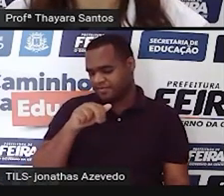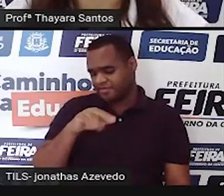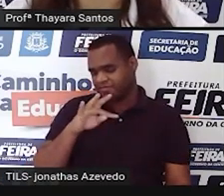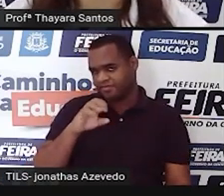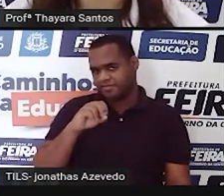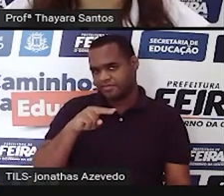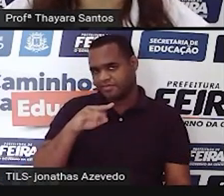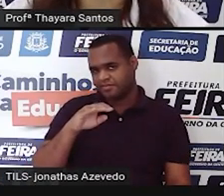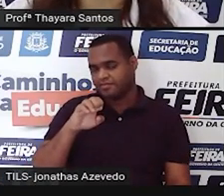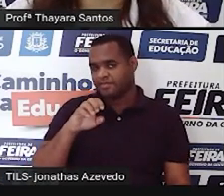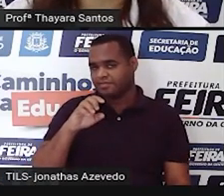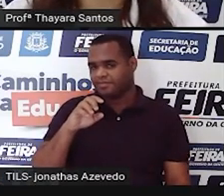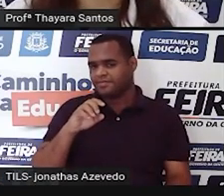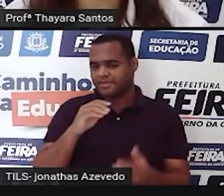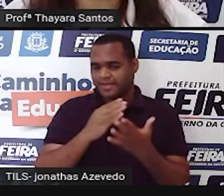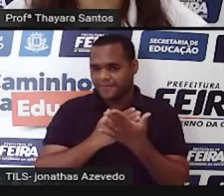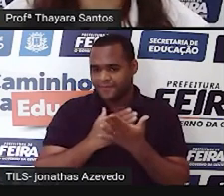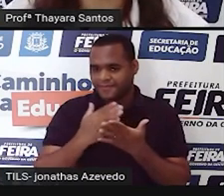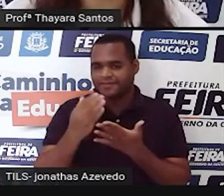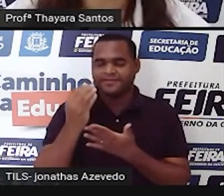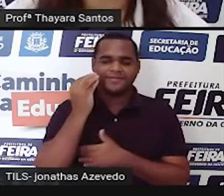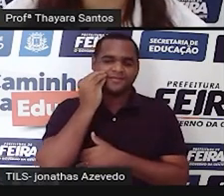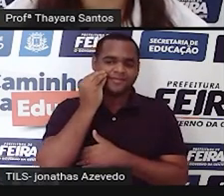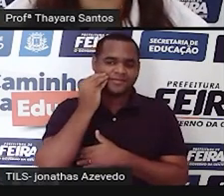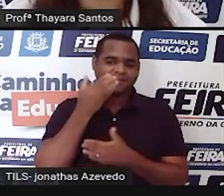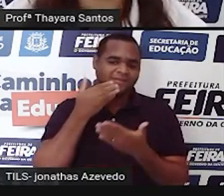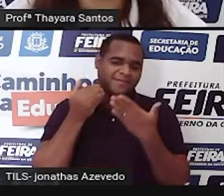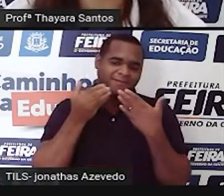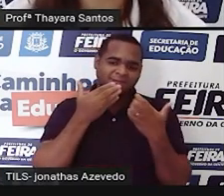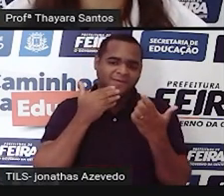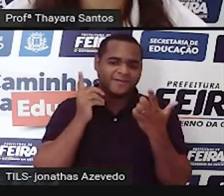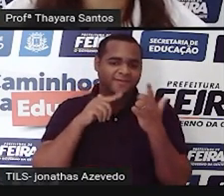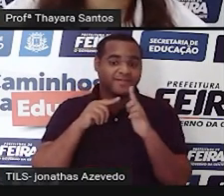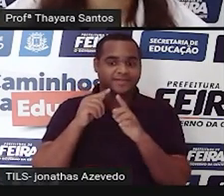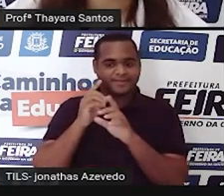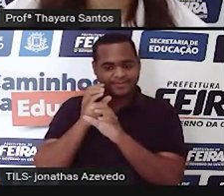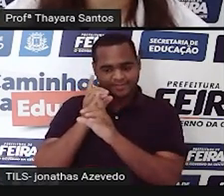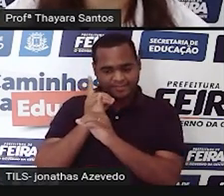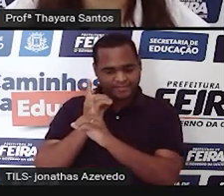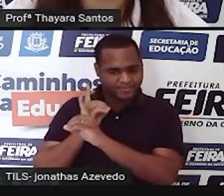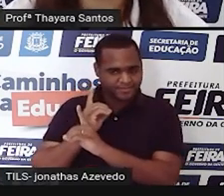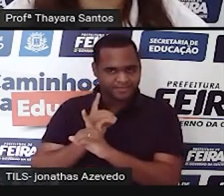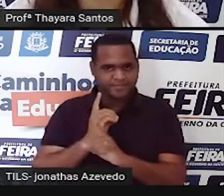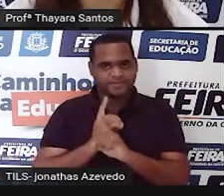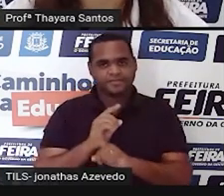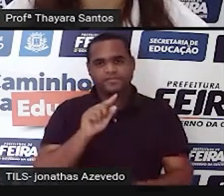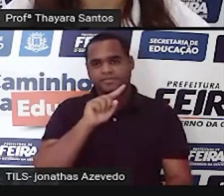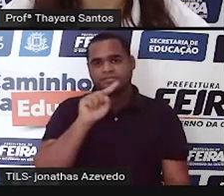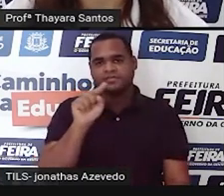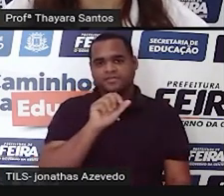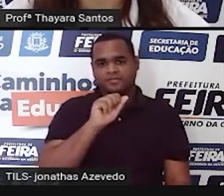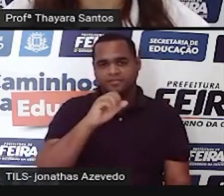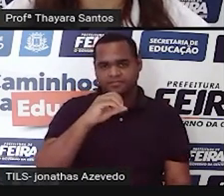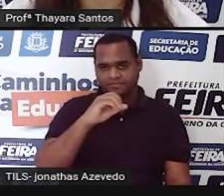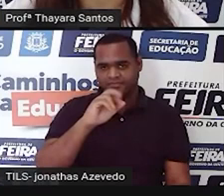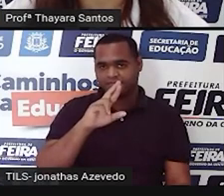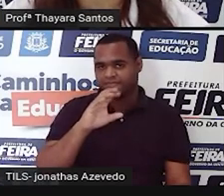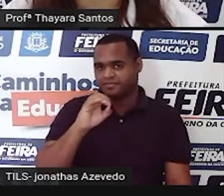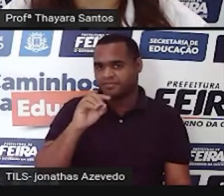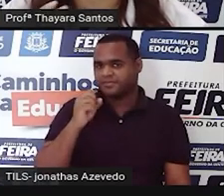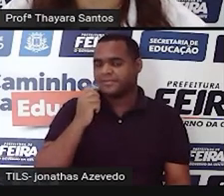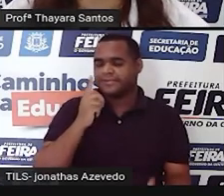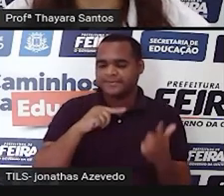Anthony Van Levenhoek começou a pegar a amostra, melhorou aquele microscópio criado por Hans Janssen e Zacarias Janssen e conseguiu